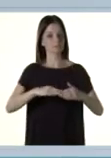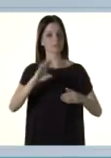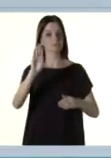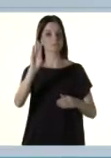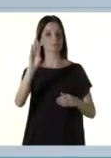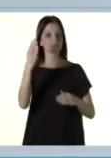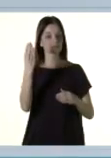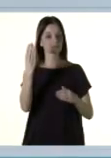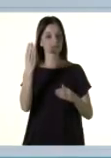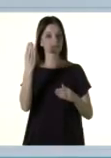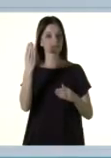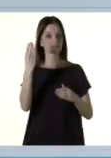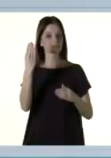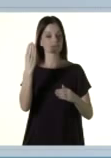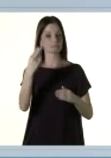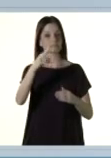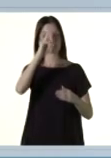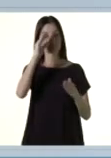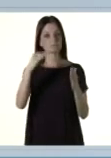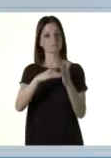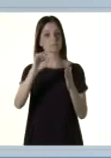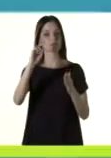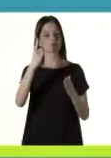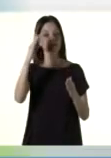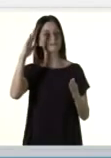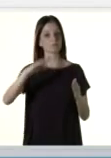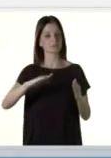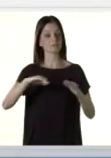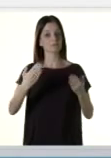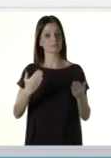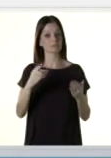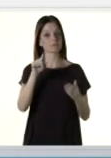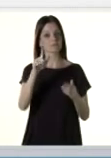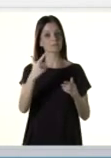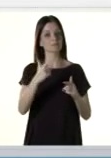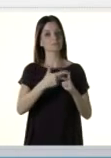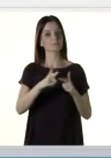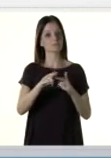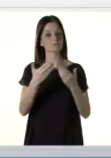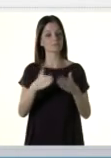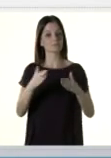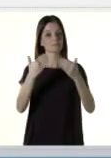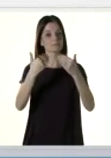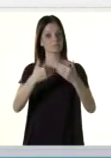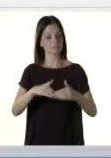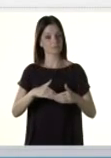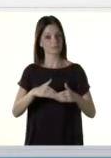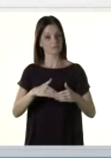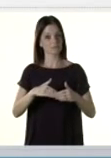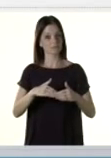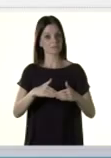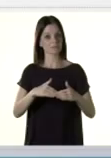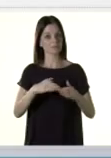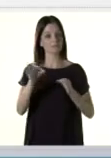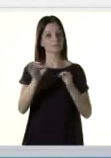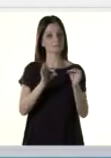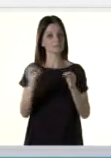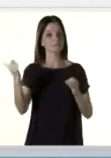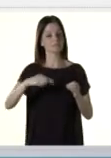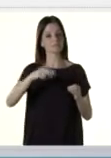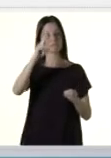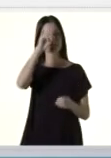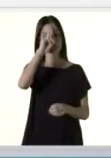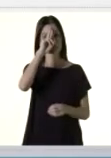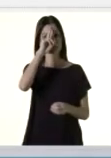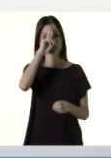prova, os portões ficam abertos das 12 às 13 horas. Para não correr nenhum risco de perder a prova por atraso, programe-se para chegar